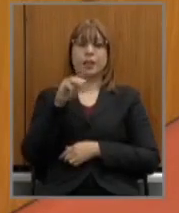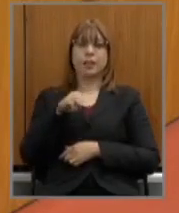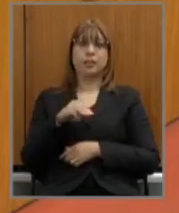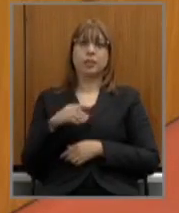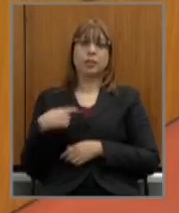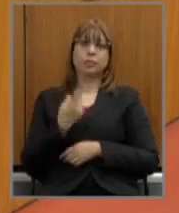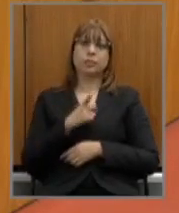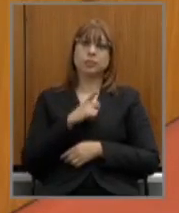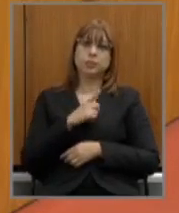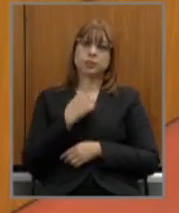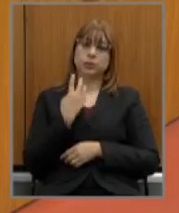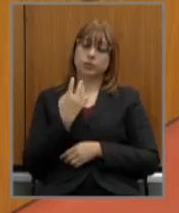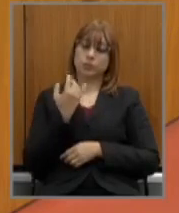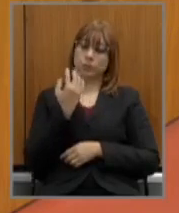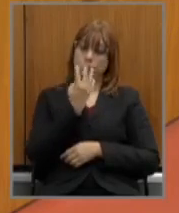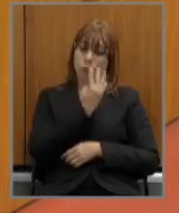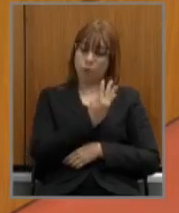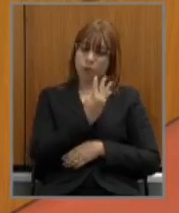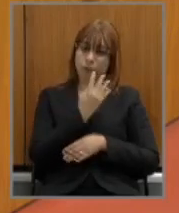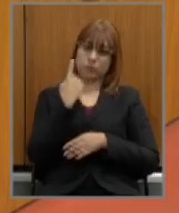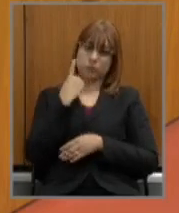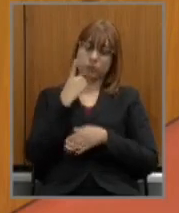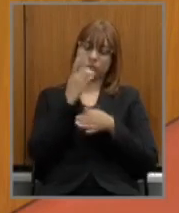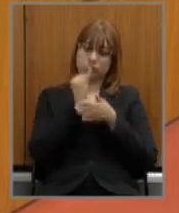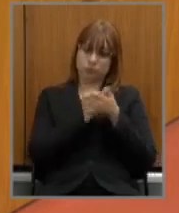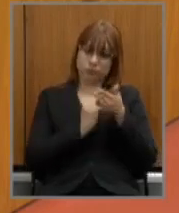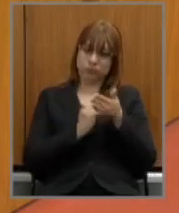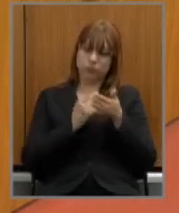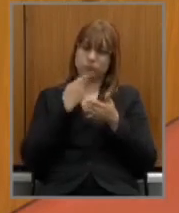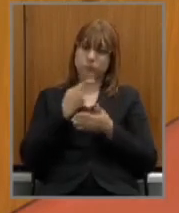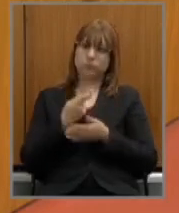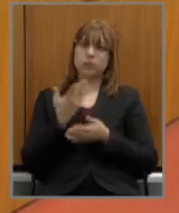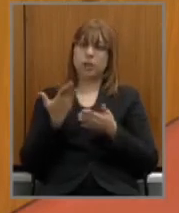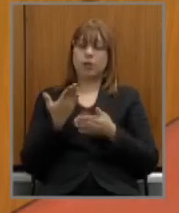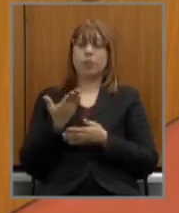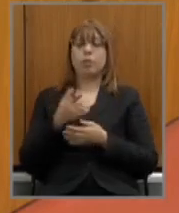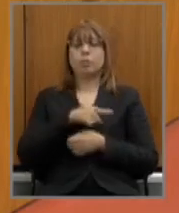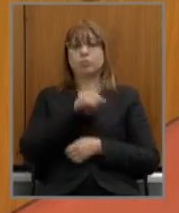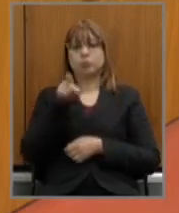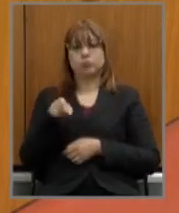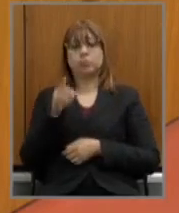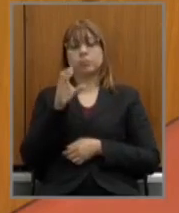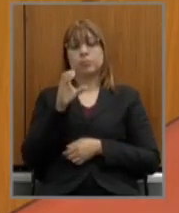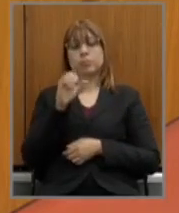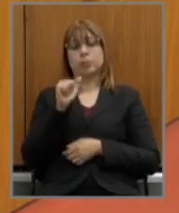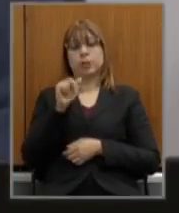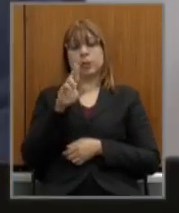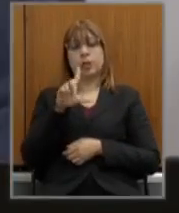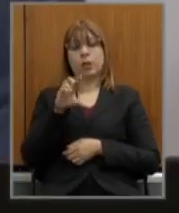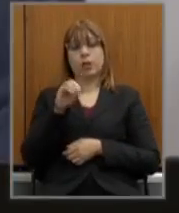aqui bloco de quatro inscrições foi o primeiro inscrito na sequência o deputado carlos pimenta